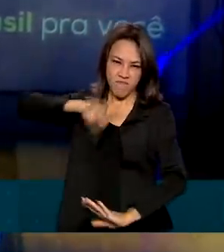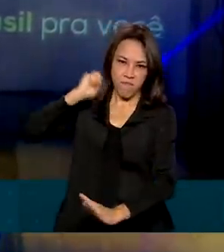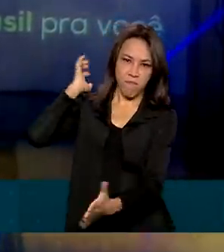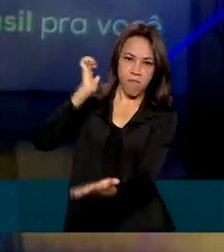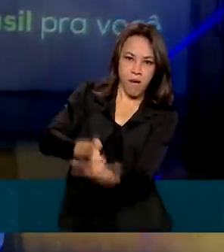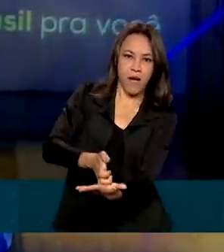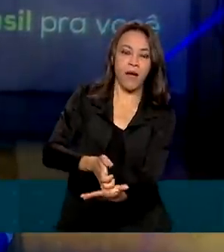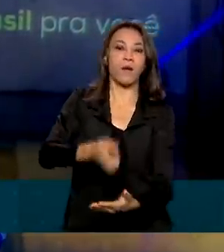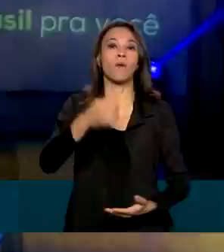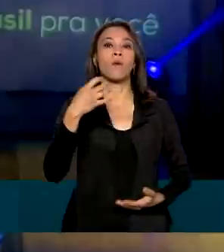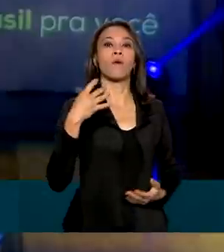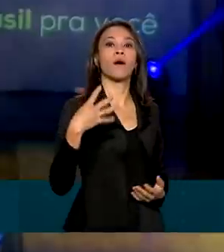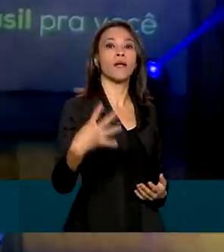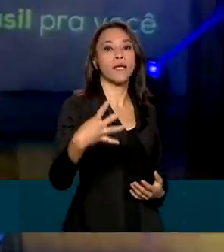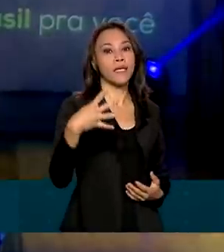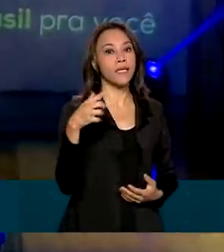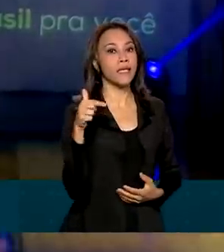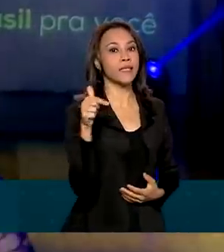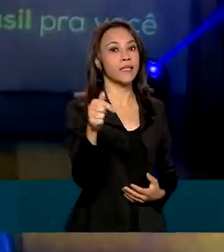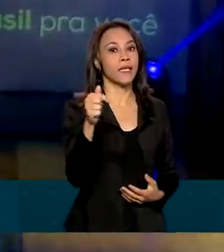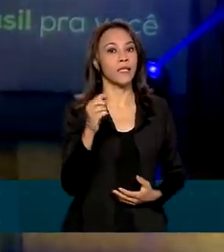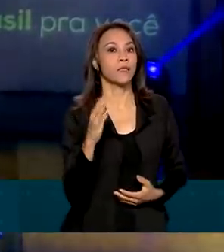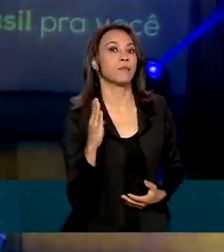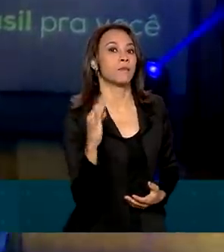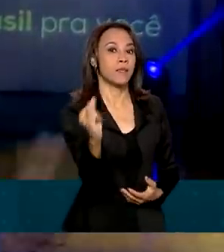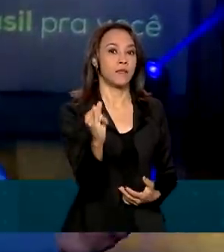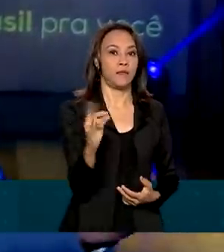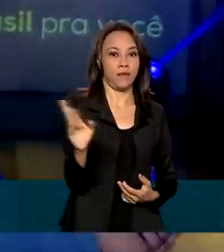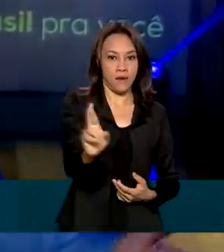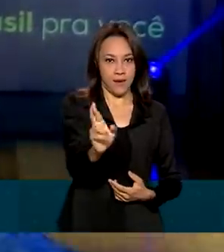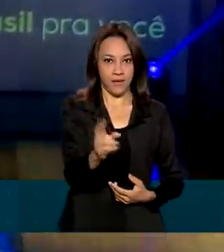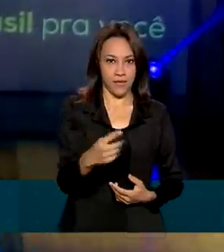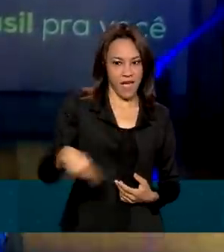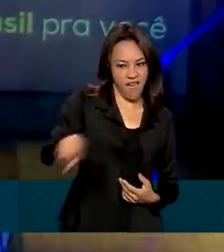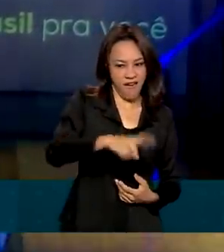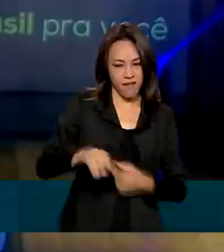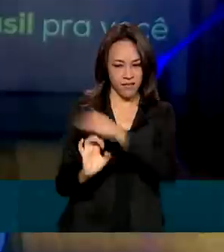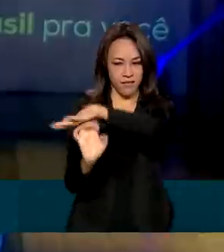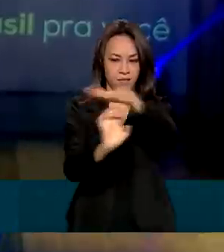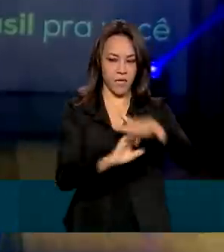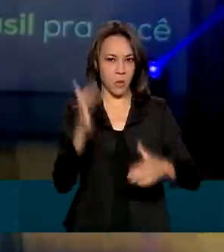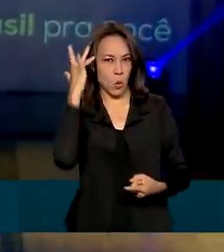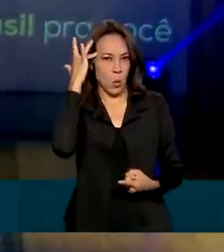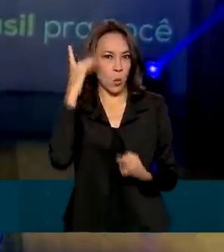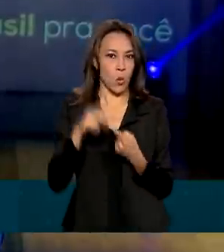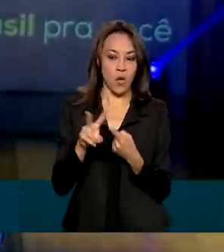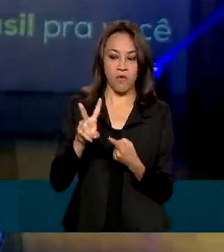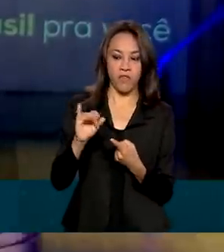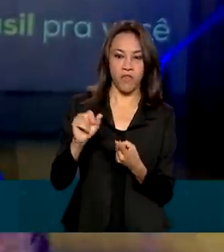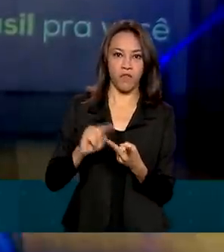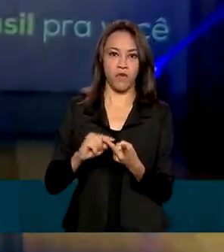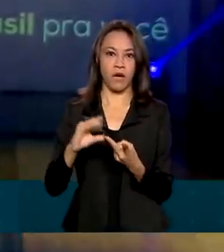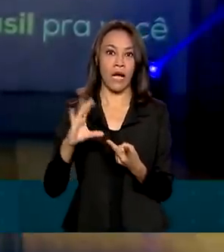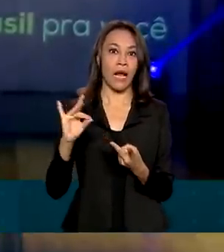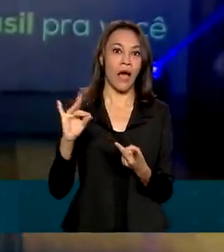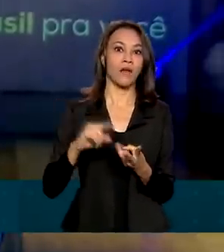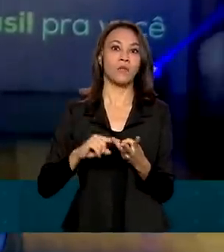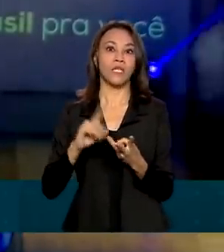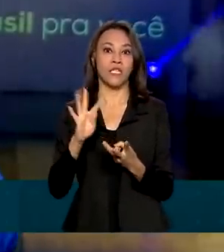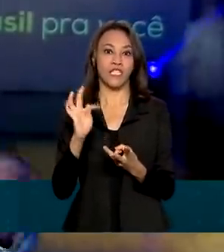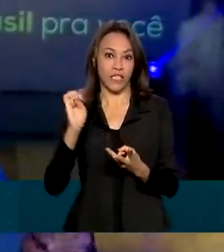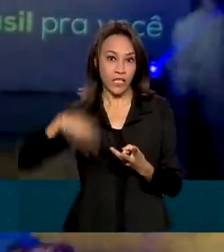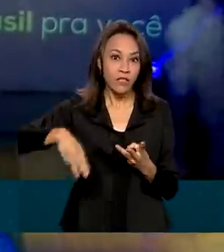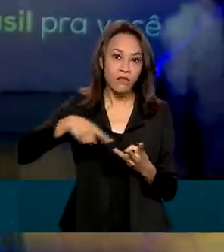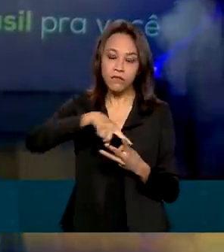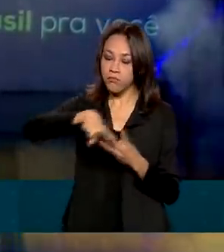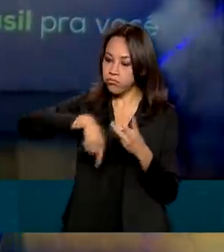47 bilhões de reais. As gigantes do setor, Vivo, Claro e Tim, vão operar